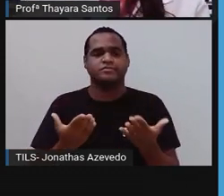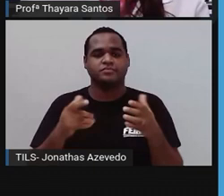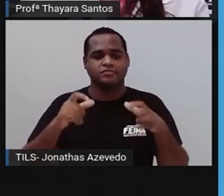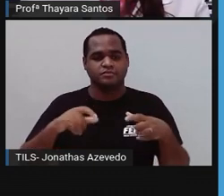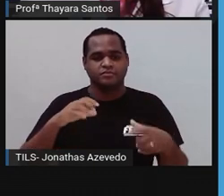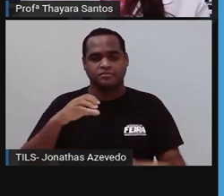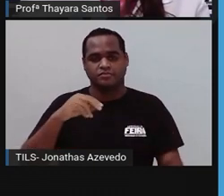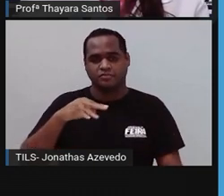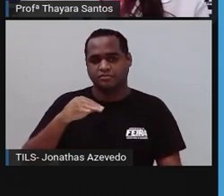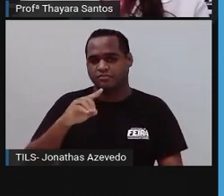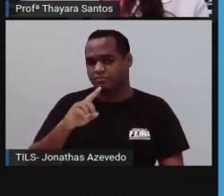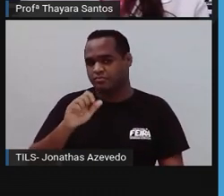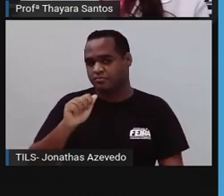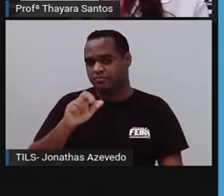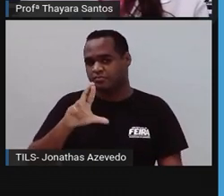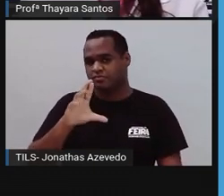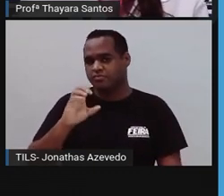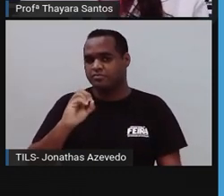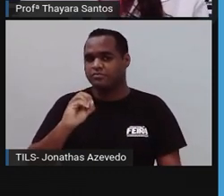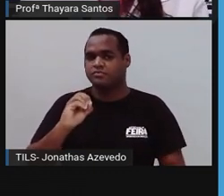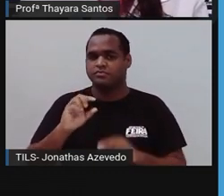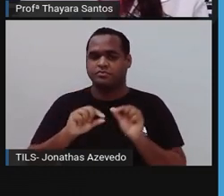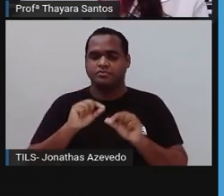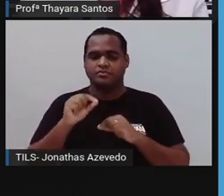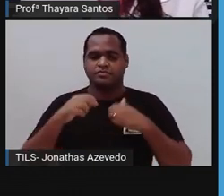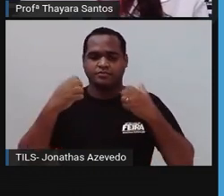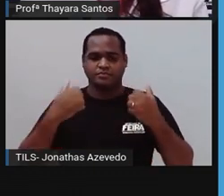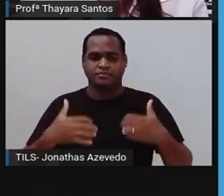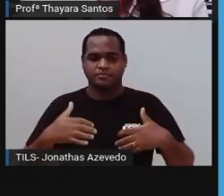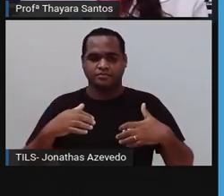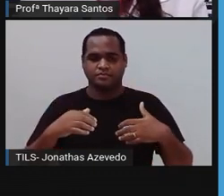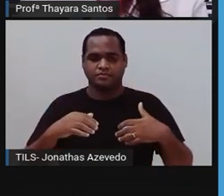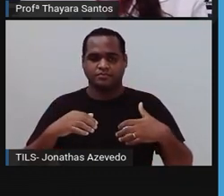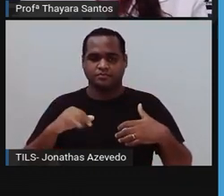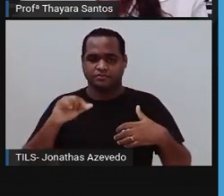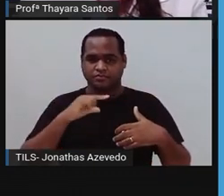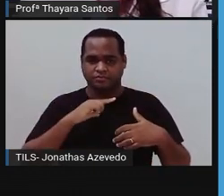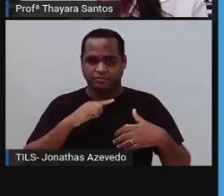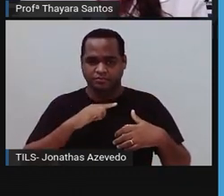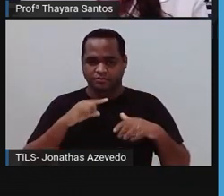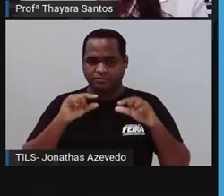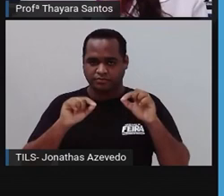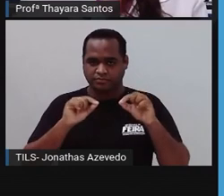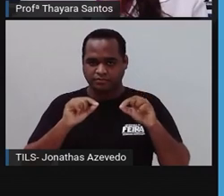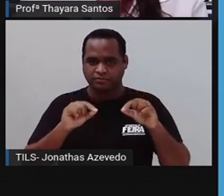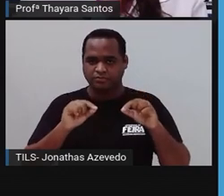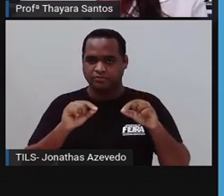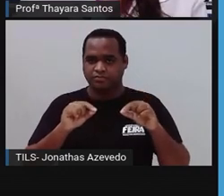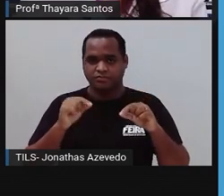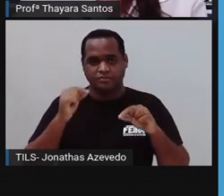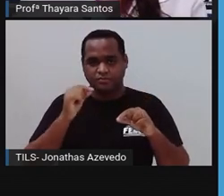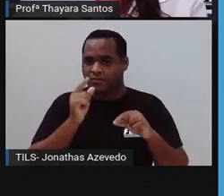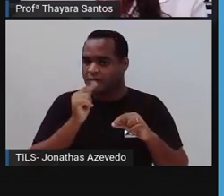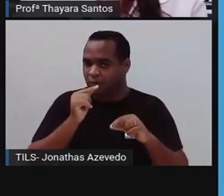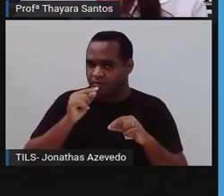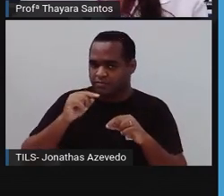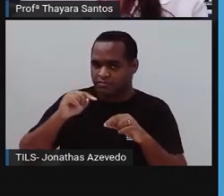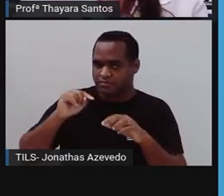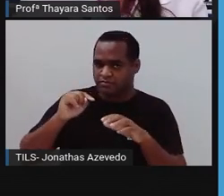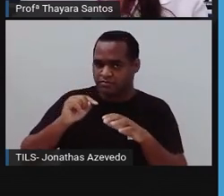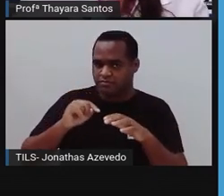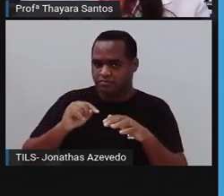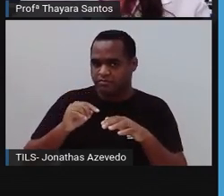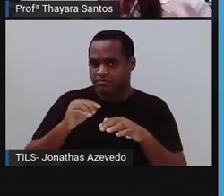No caso da água-viva, ela não está aqui nessa região de cima, ela fica aqui na região de baixo, onde tem os